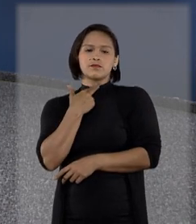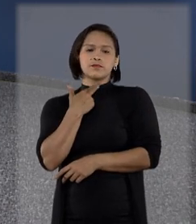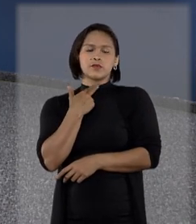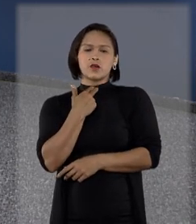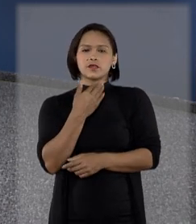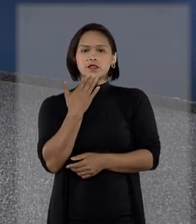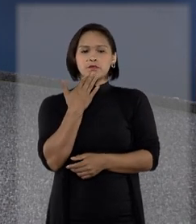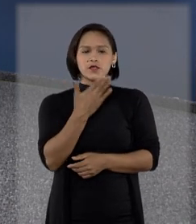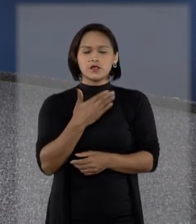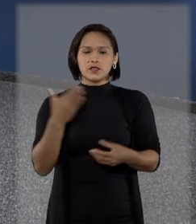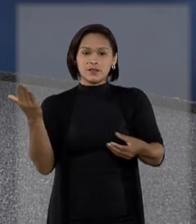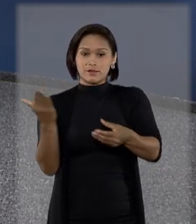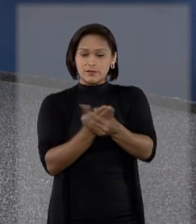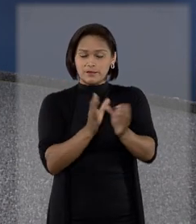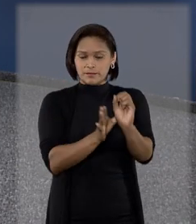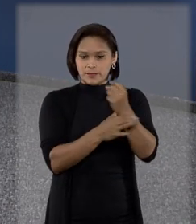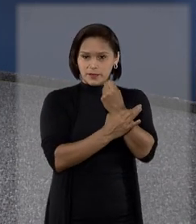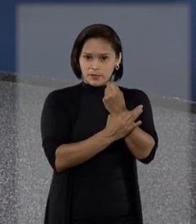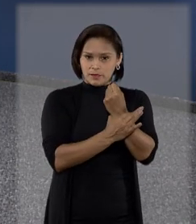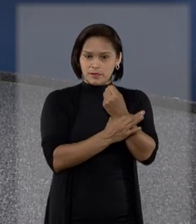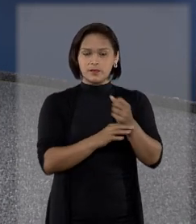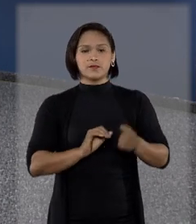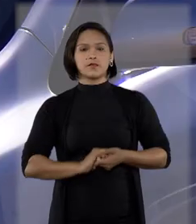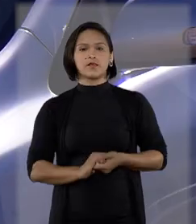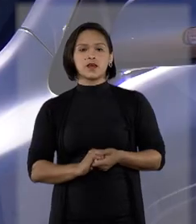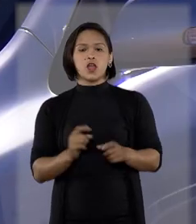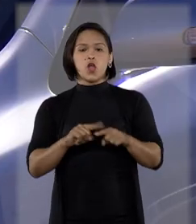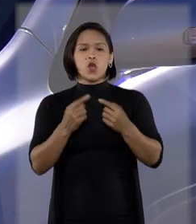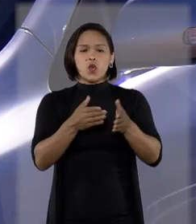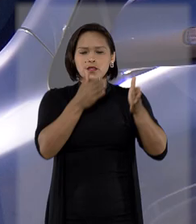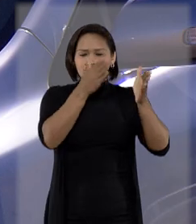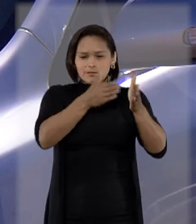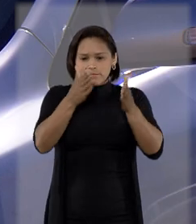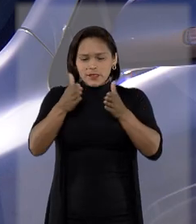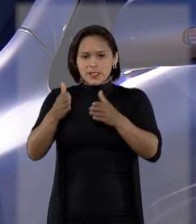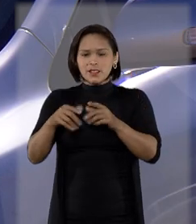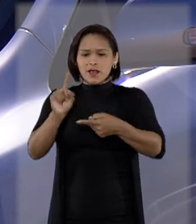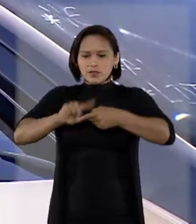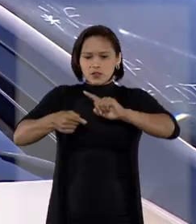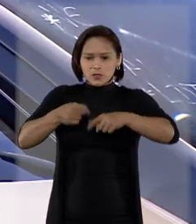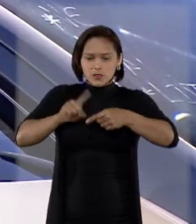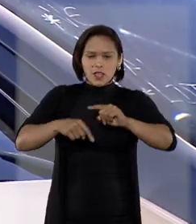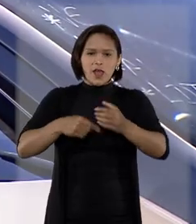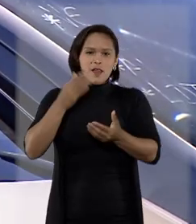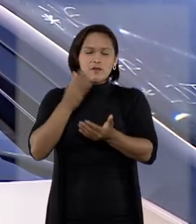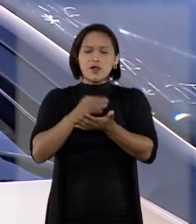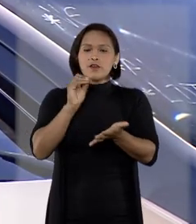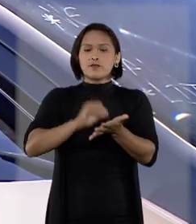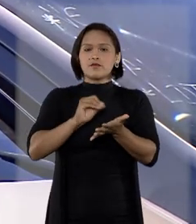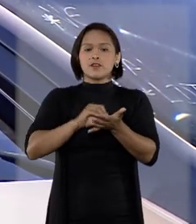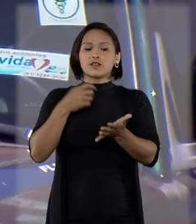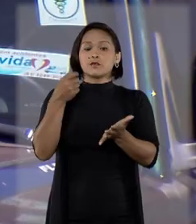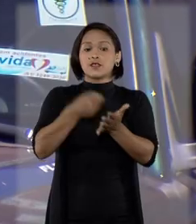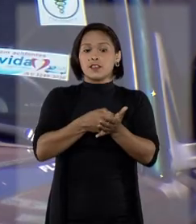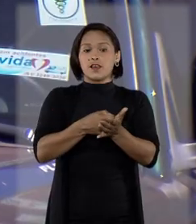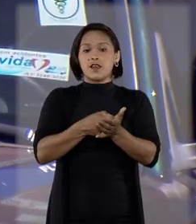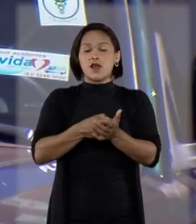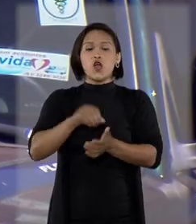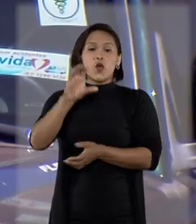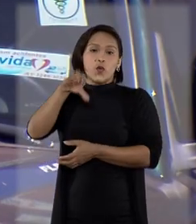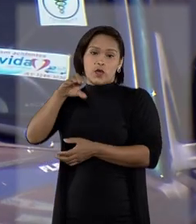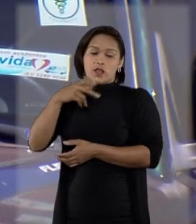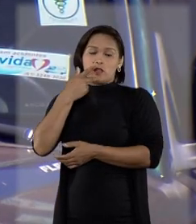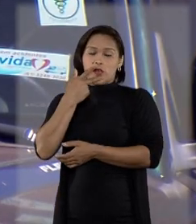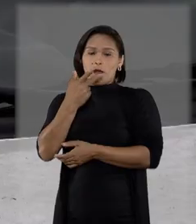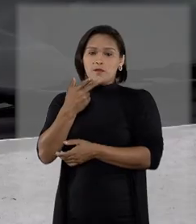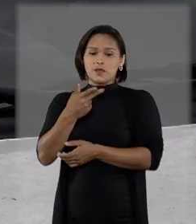pode ser exigida na ação de busca e apreensão. Quando as prestações de um bem financiado não são pagas, o credor do